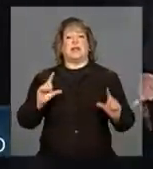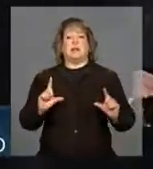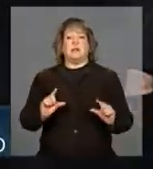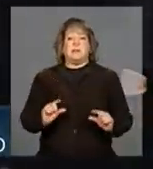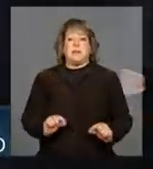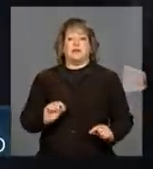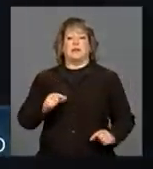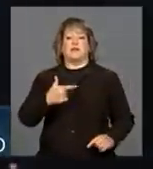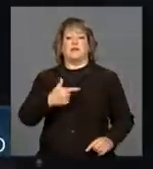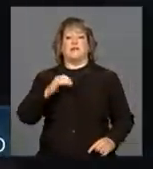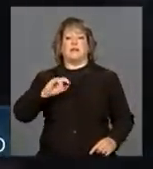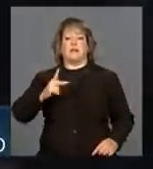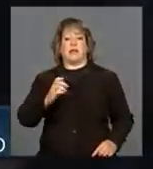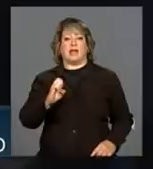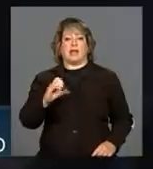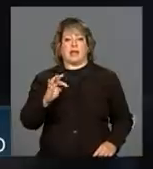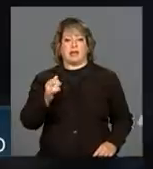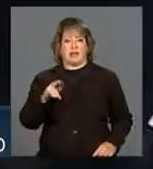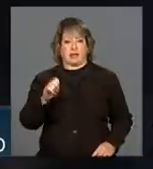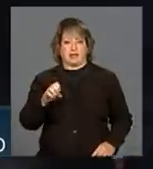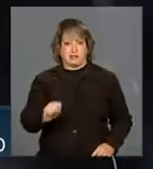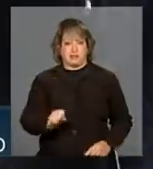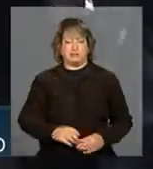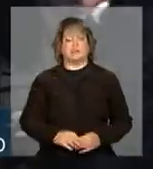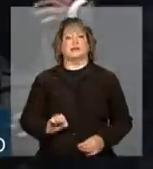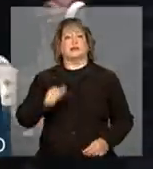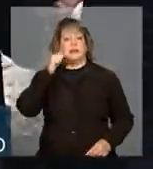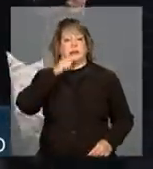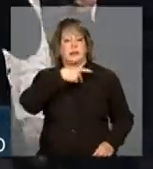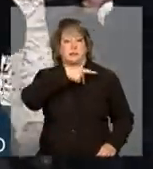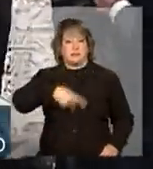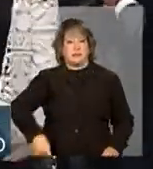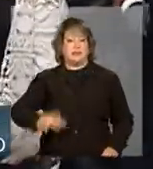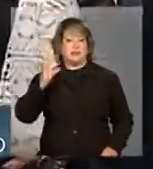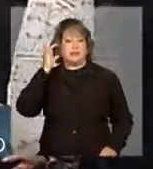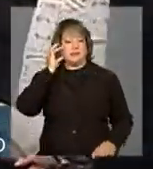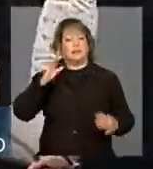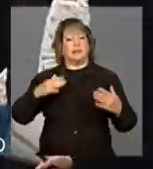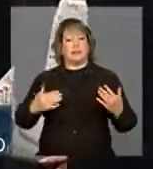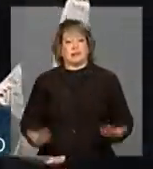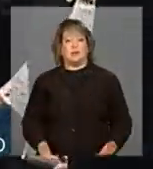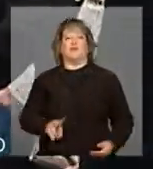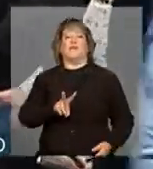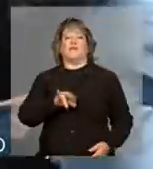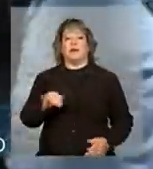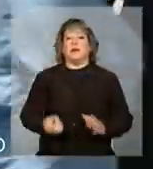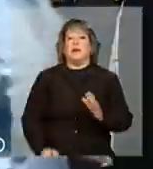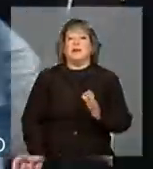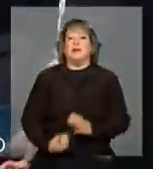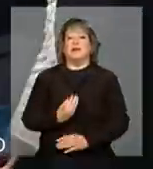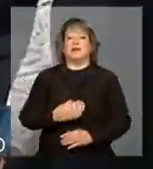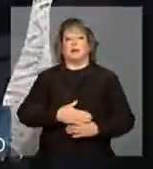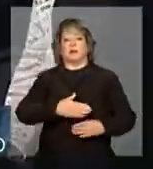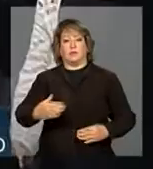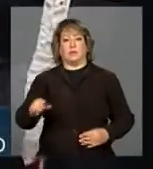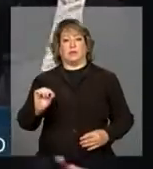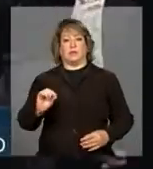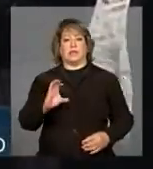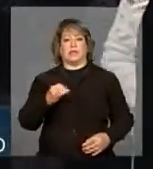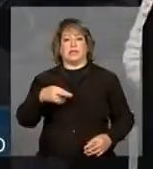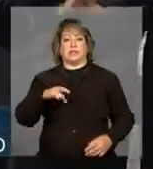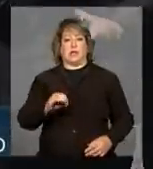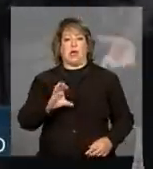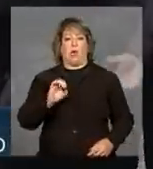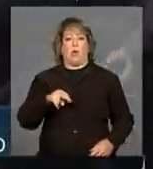20 hectares. A presidenta Dilma Rousseff, então, vai lançar logo mais no centro de